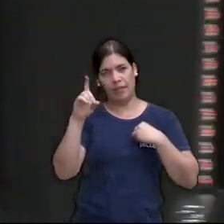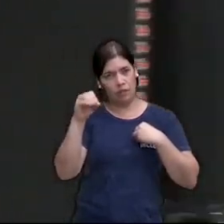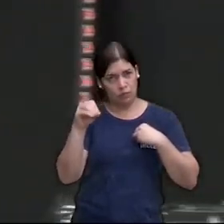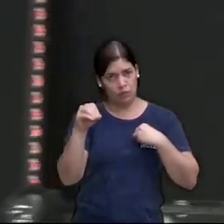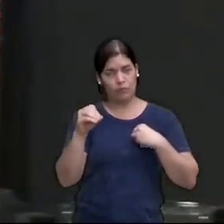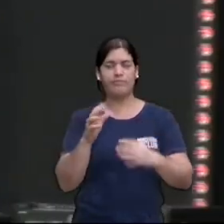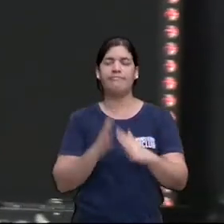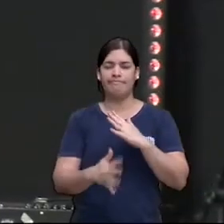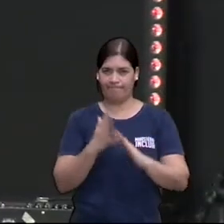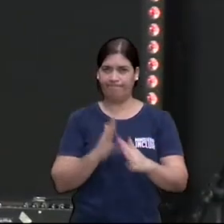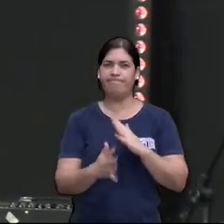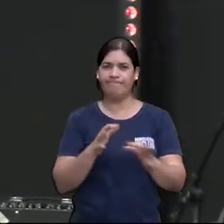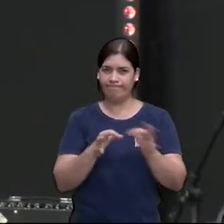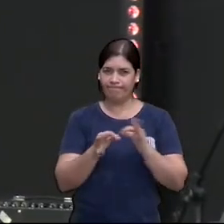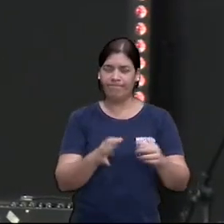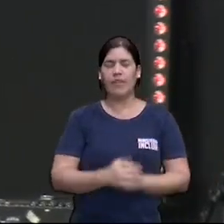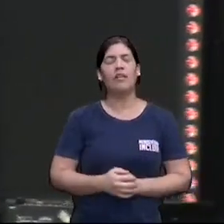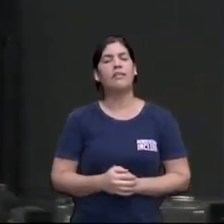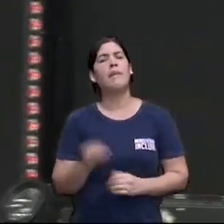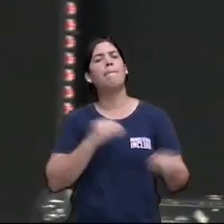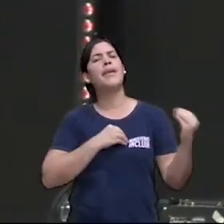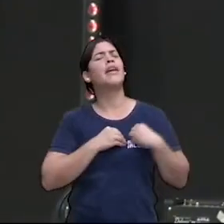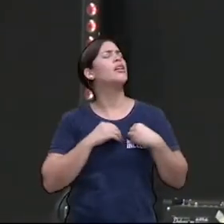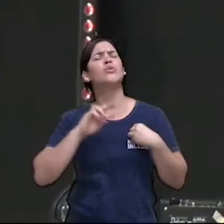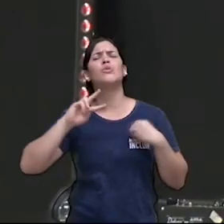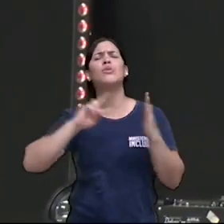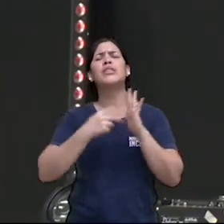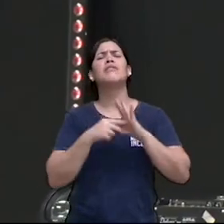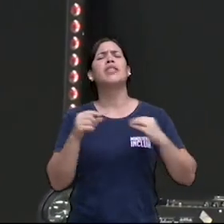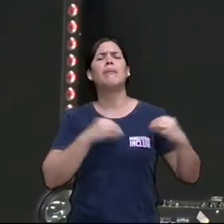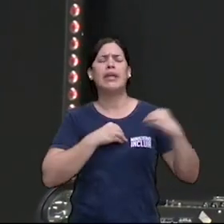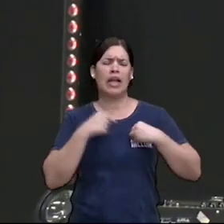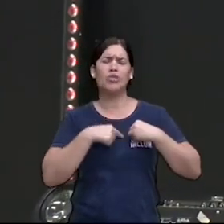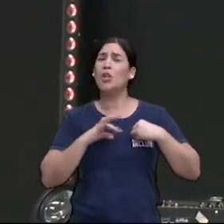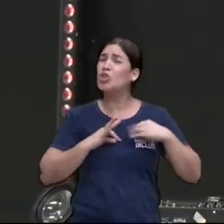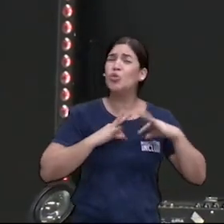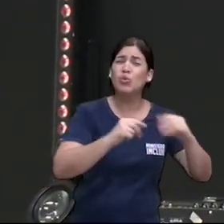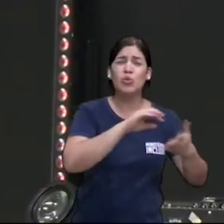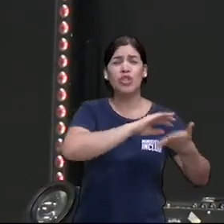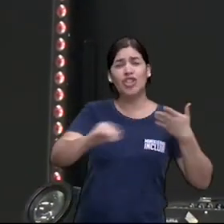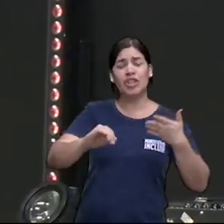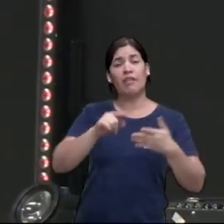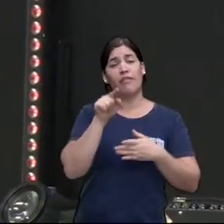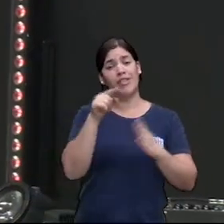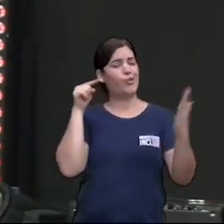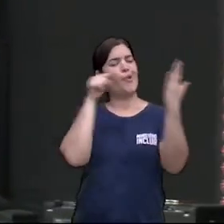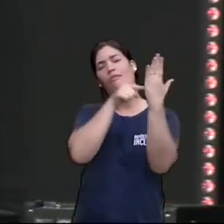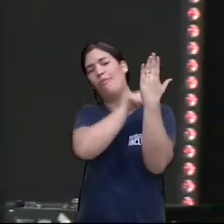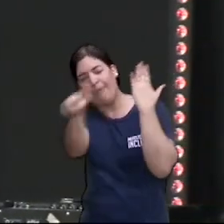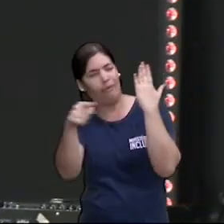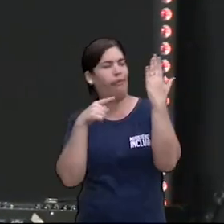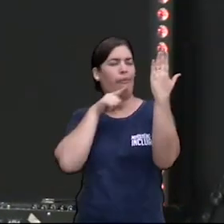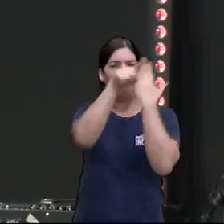Pecado. Pecado é tudo que a gente faz que te tira do alvo que Deus determinou. Pecado é tudo que você faz que te